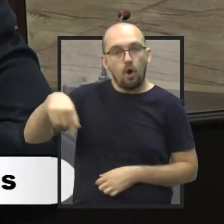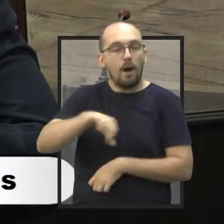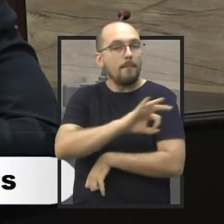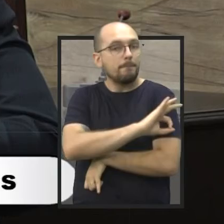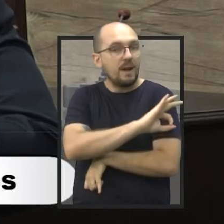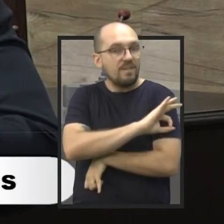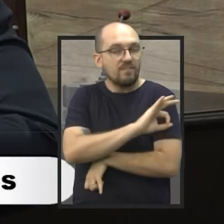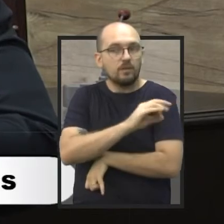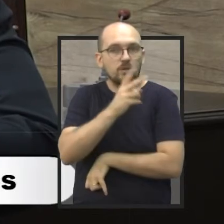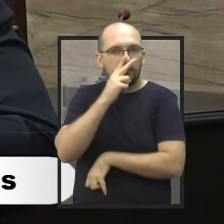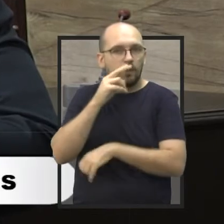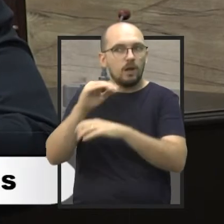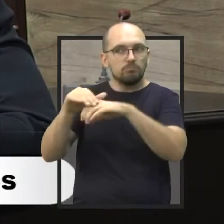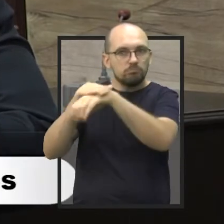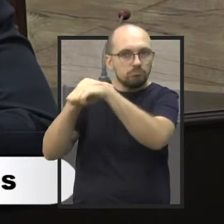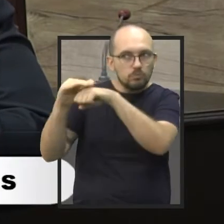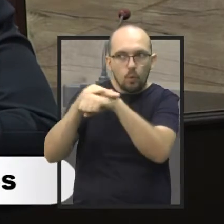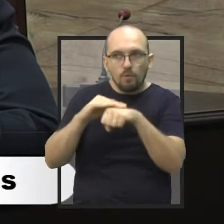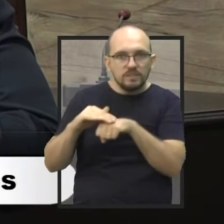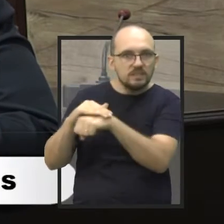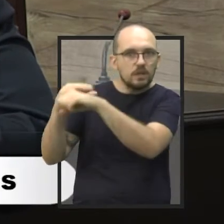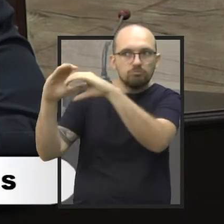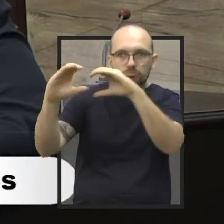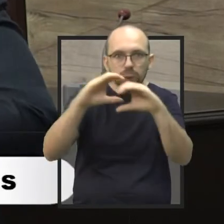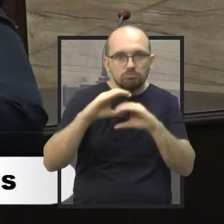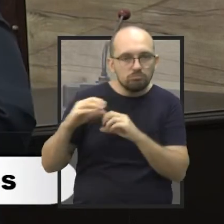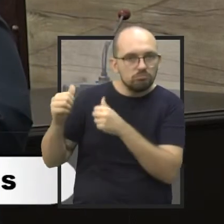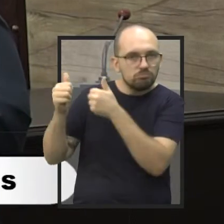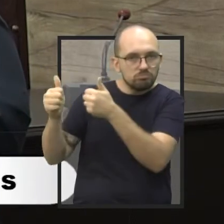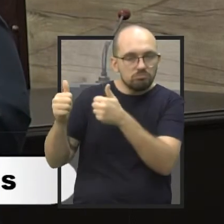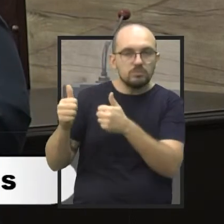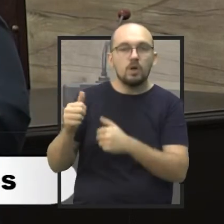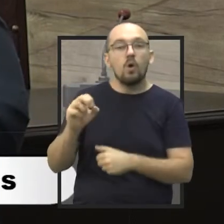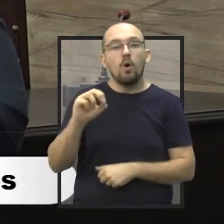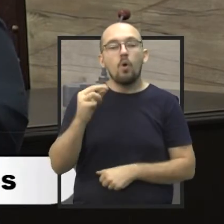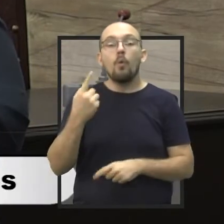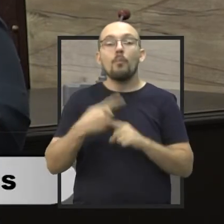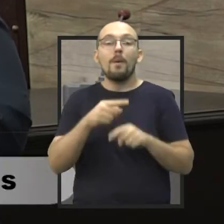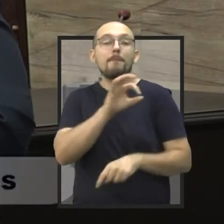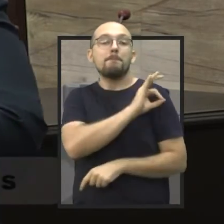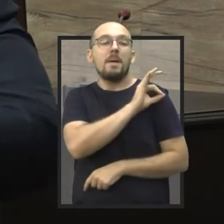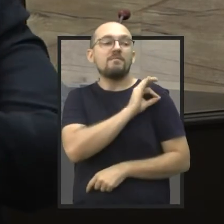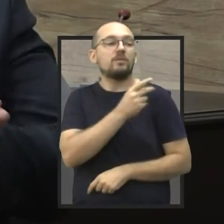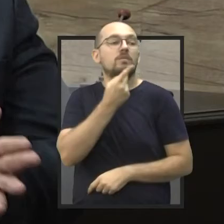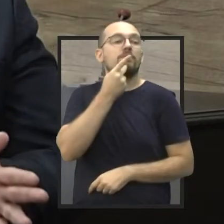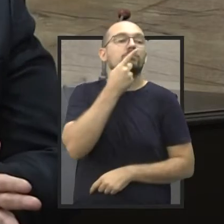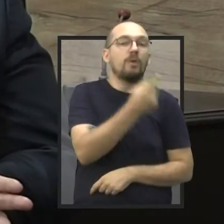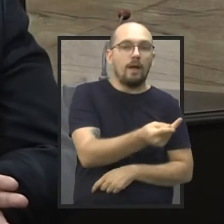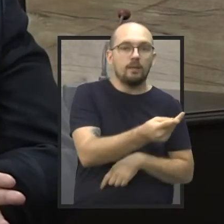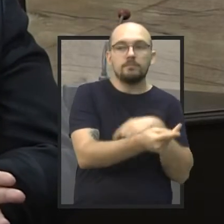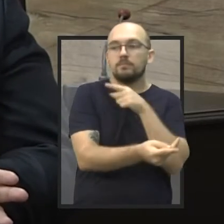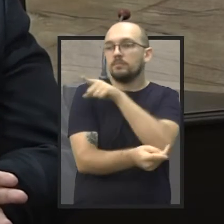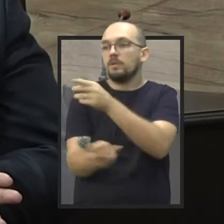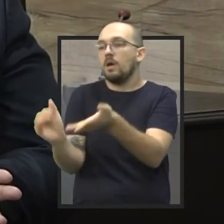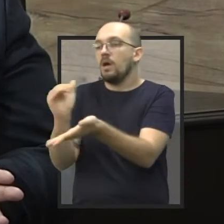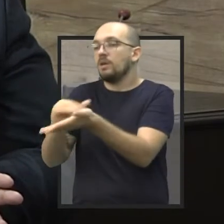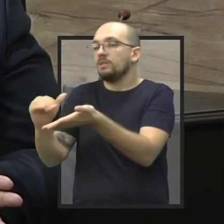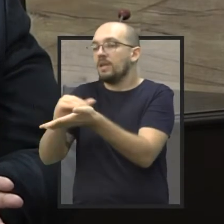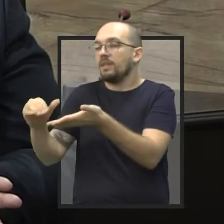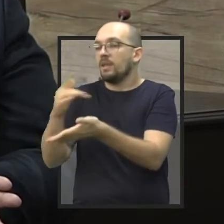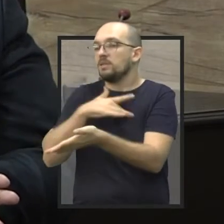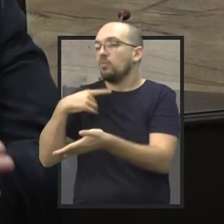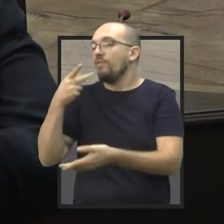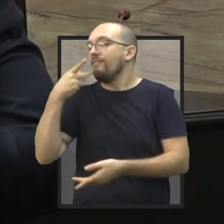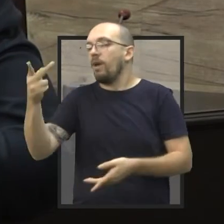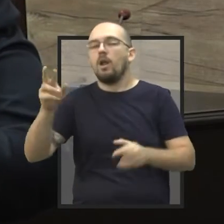está desconversando em todas as áreas, porque é apresentada uma coisa pelo prefeito e pela Secretaria de Saúde é apresentada